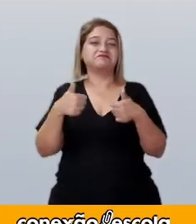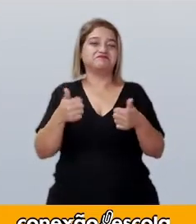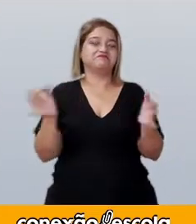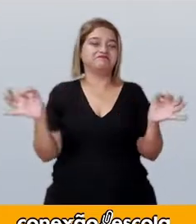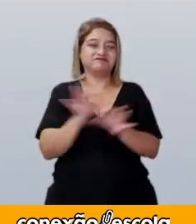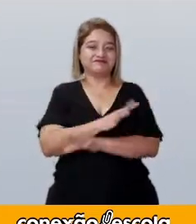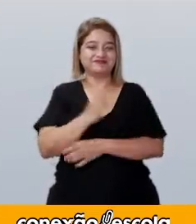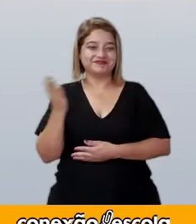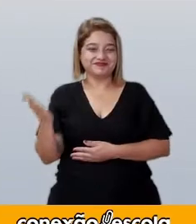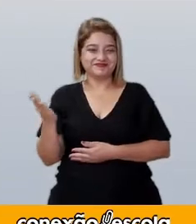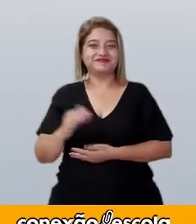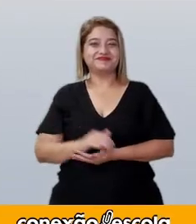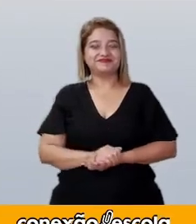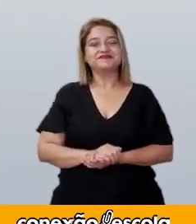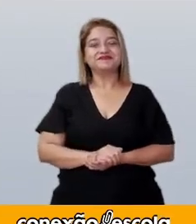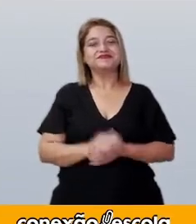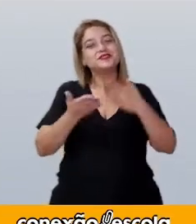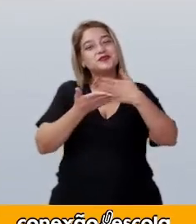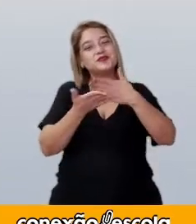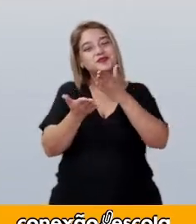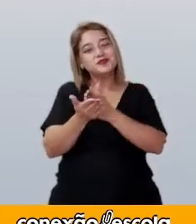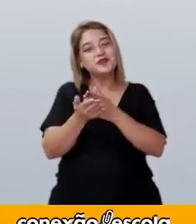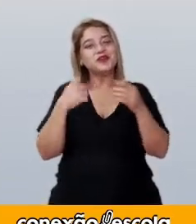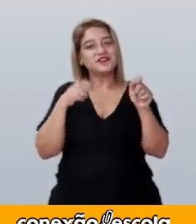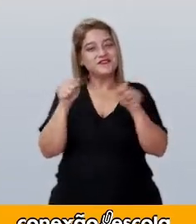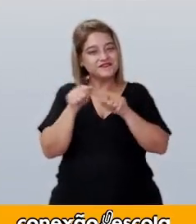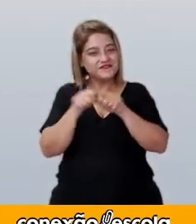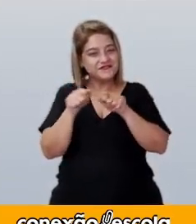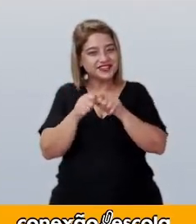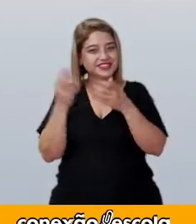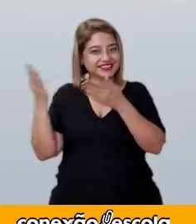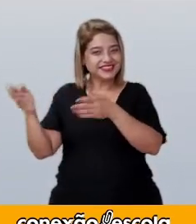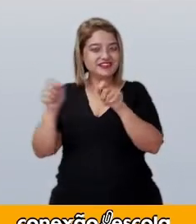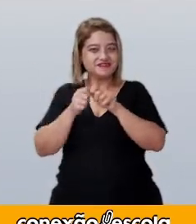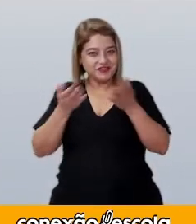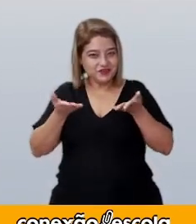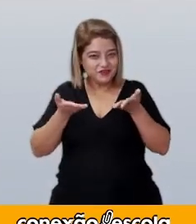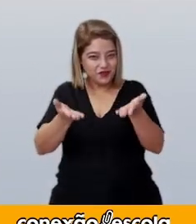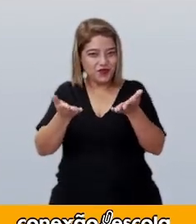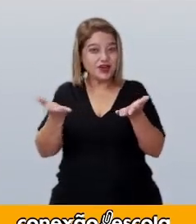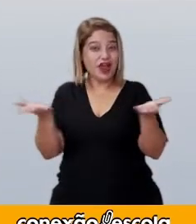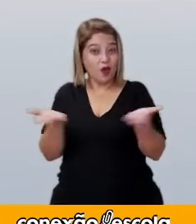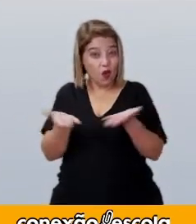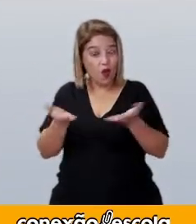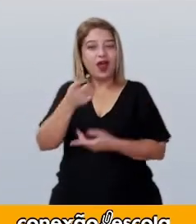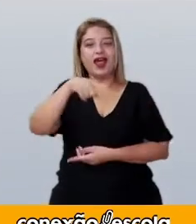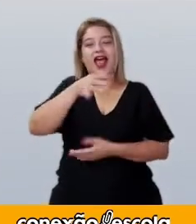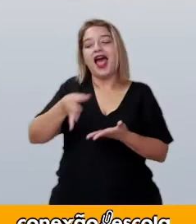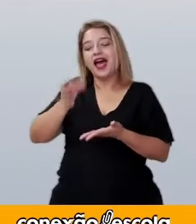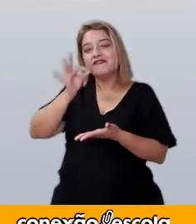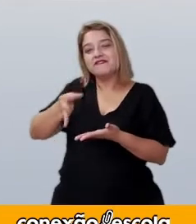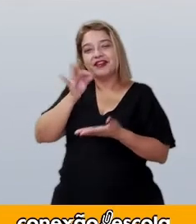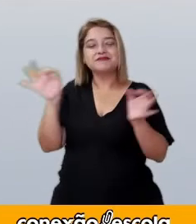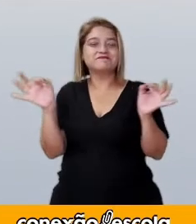E aí retire do fogo, retire do forno e faça um cafezinho.